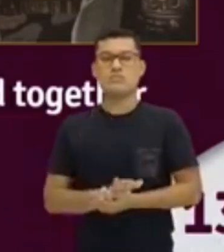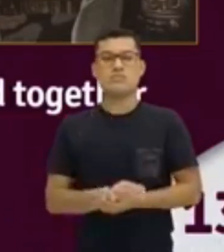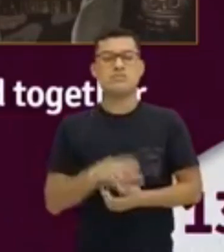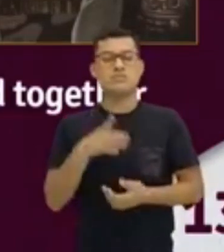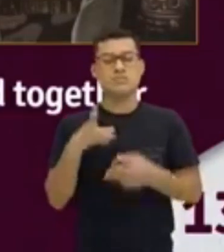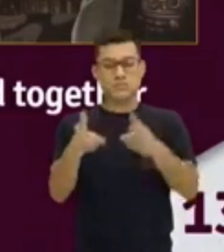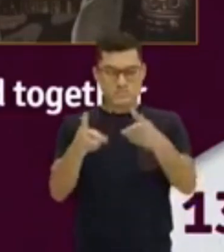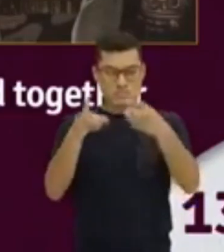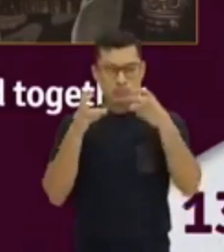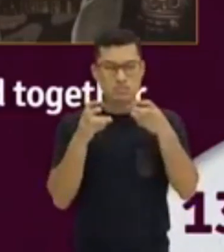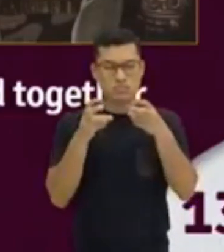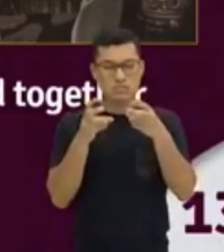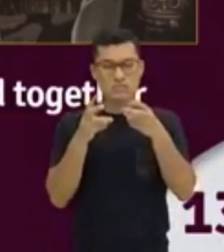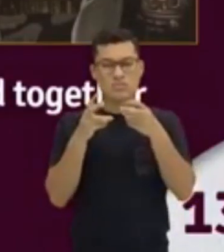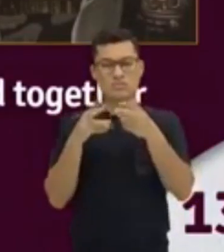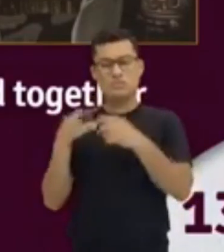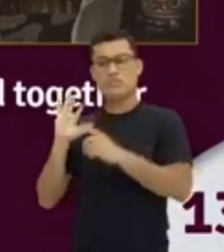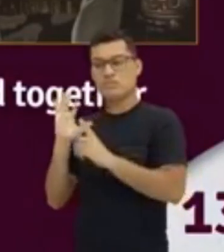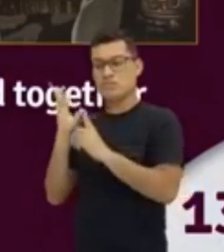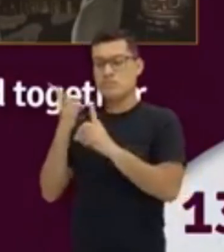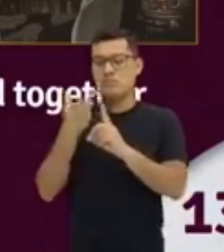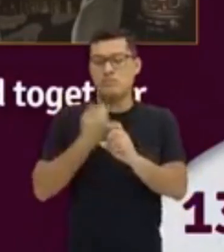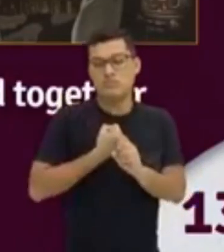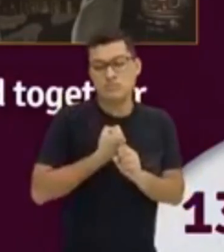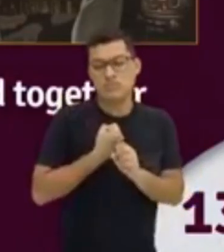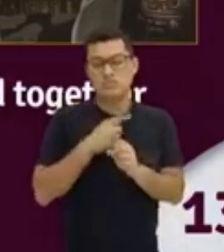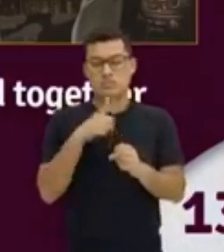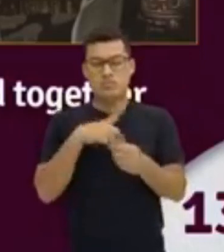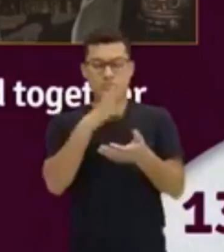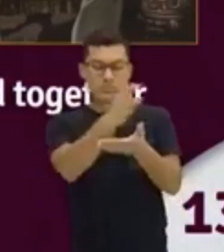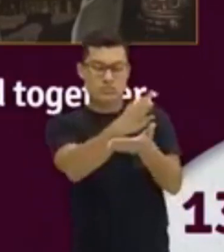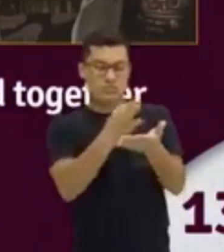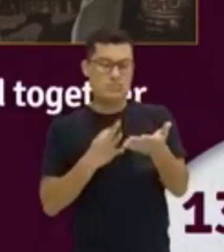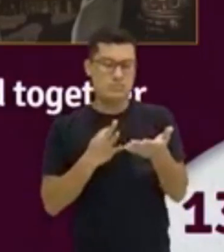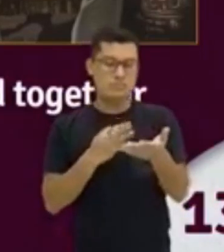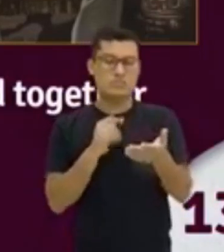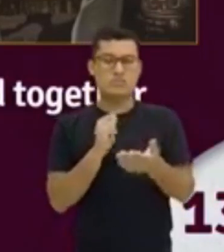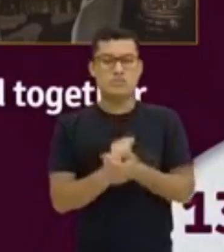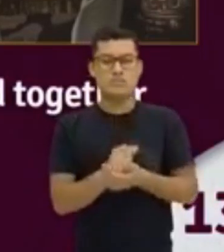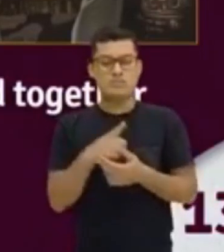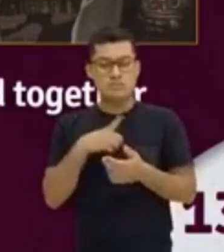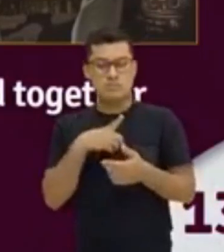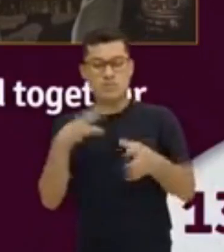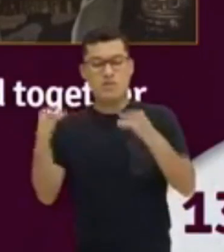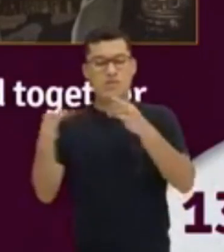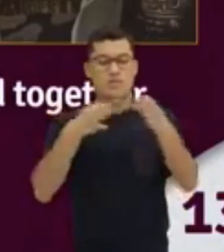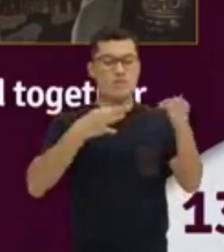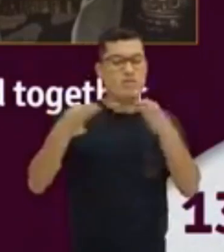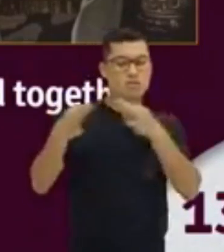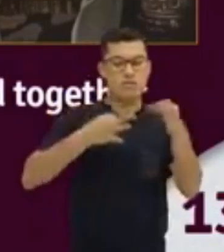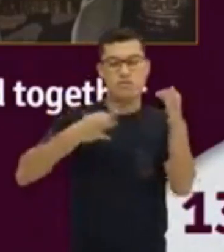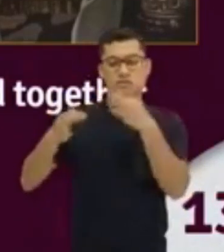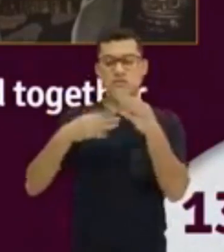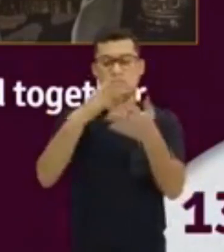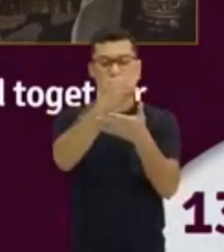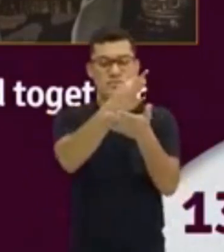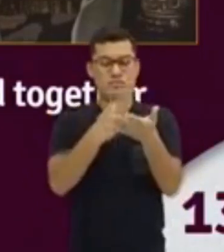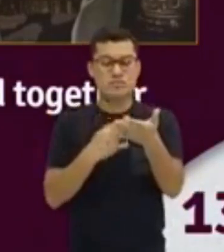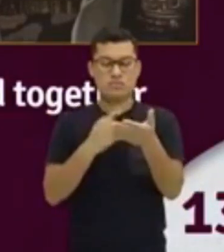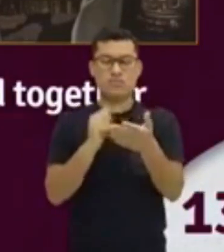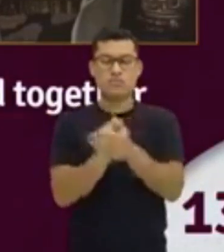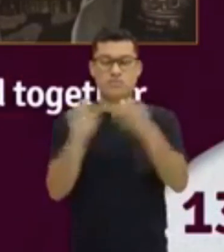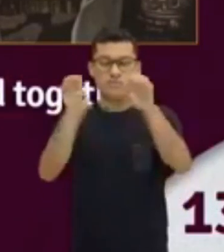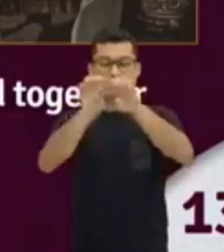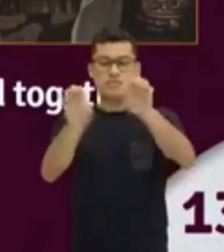percebe que a biografia, ela tem um texto, um layout. Tem uma organização. Então, a organização, a gente